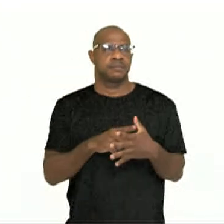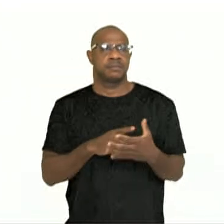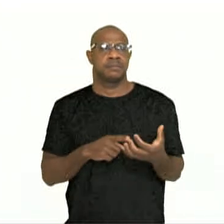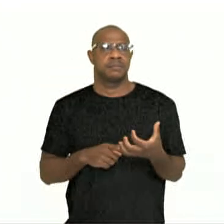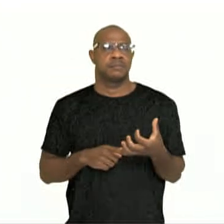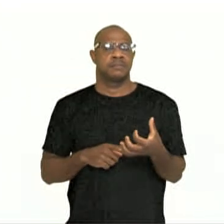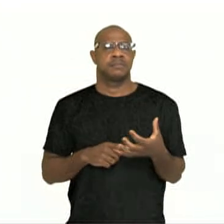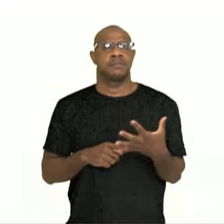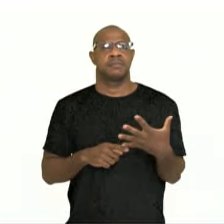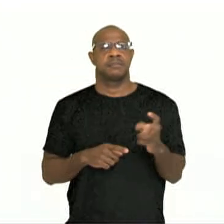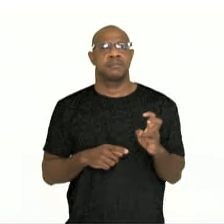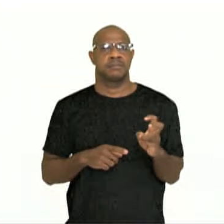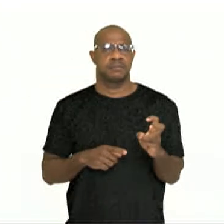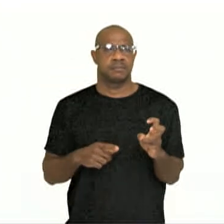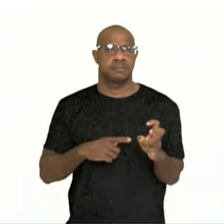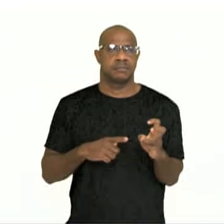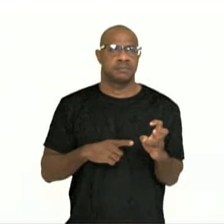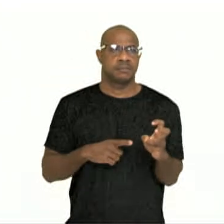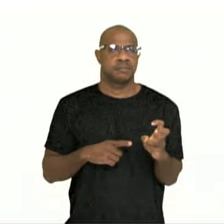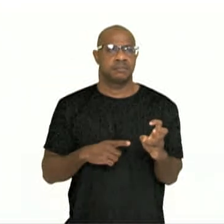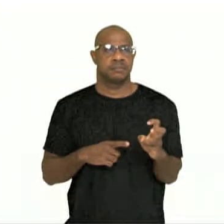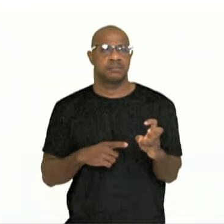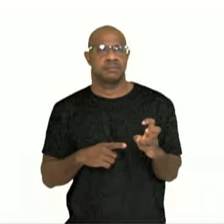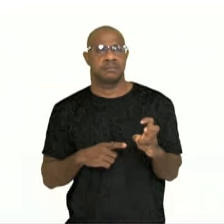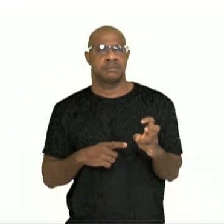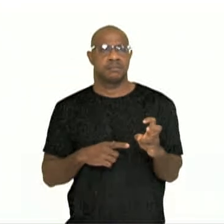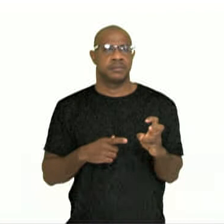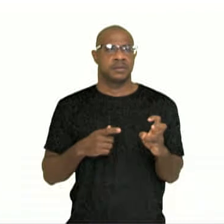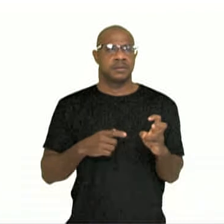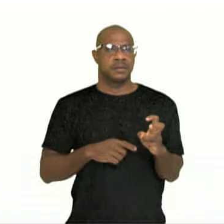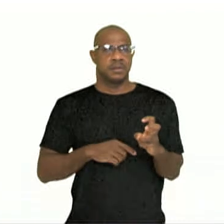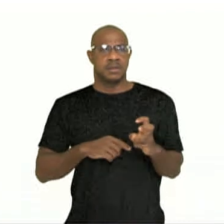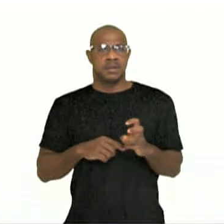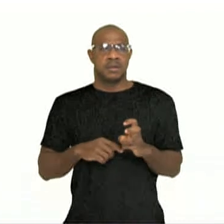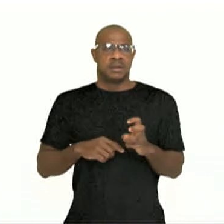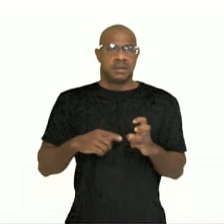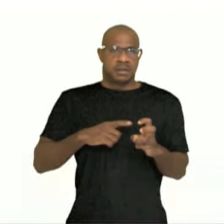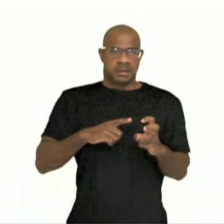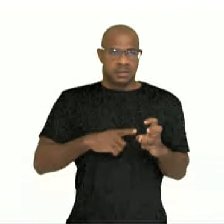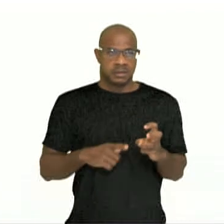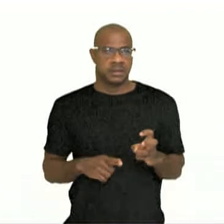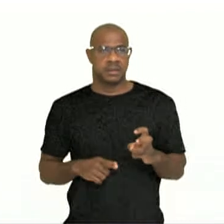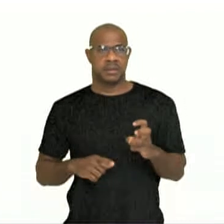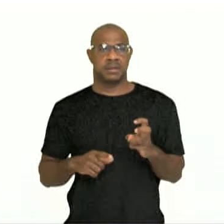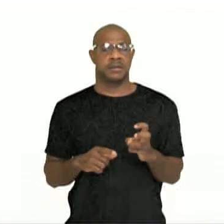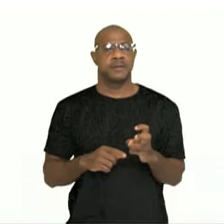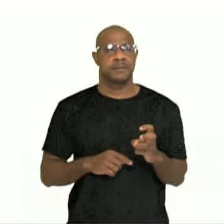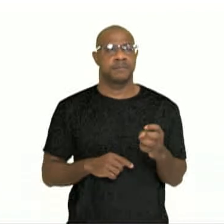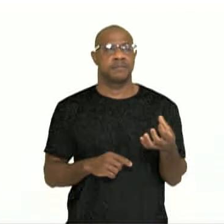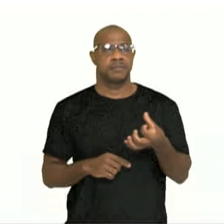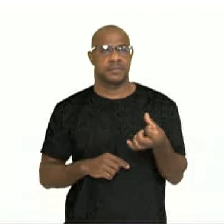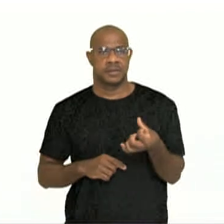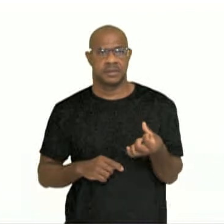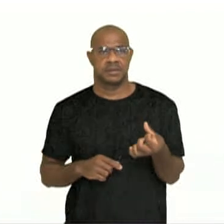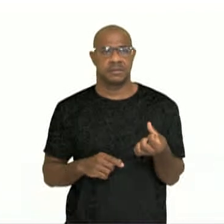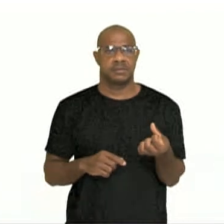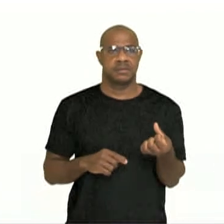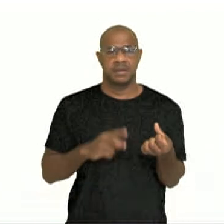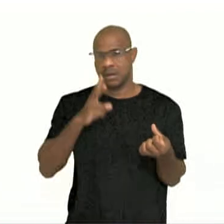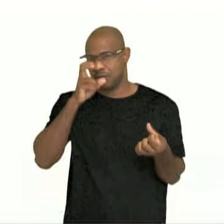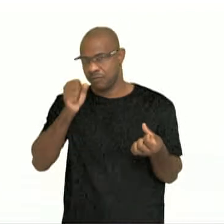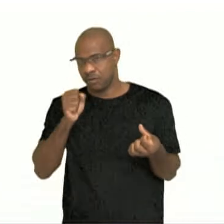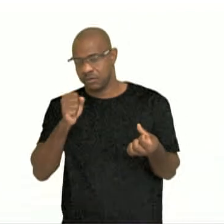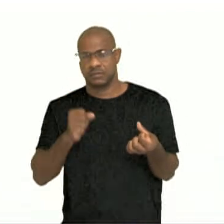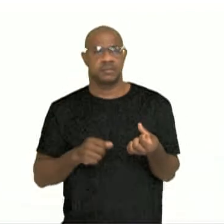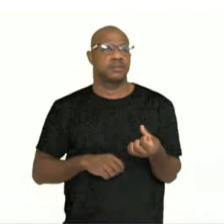bien. Estar de um toro significa estar fuerte. Ser quatro gatos, ser muito poucos. Se